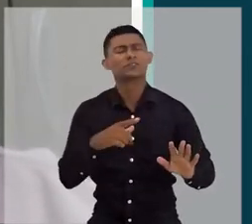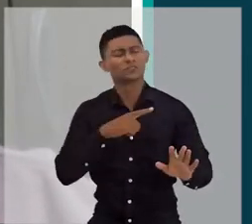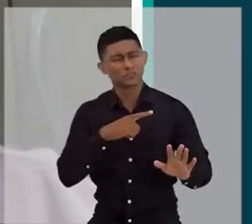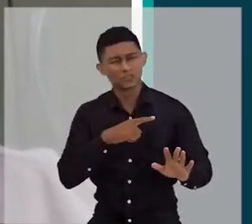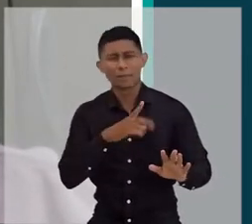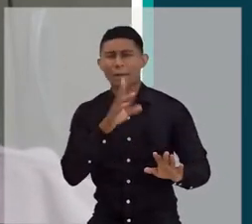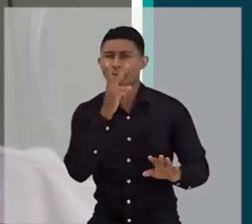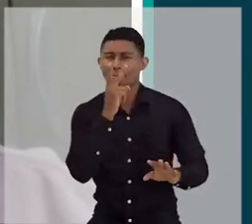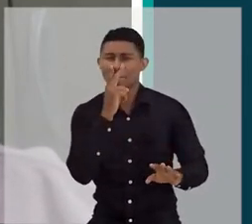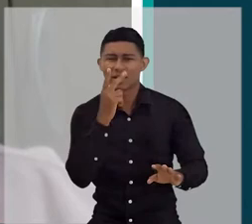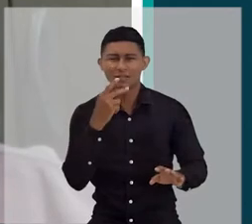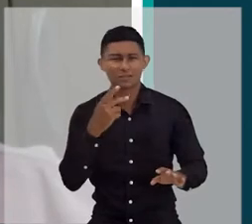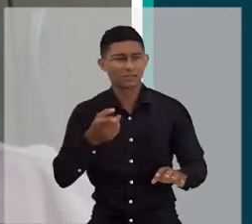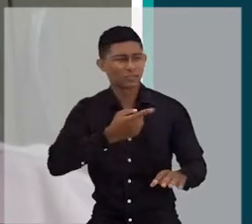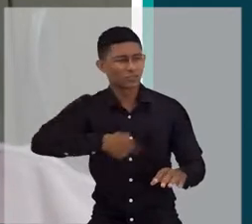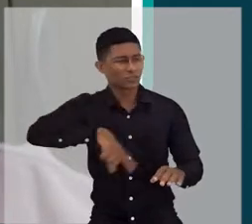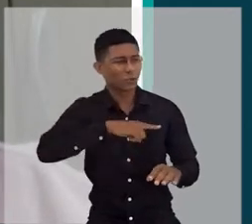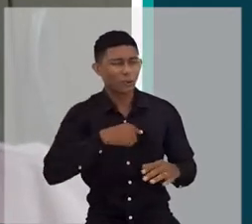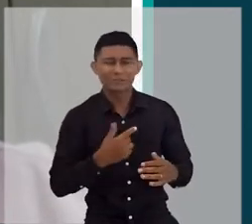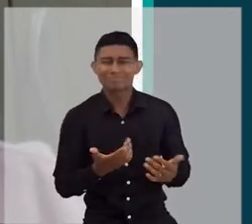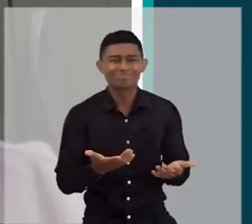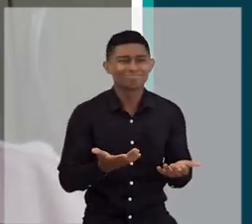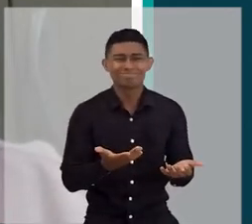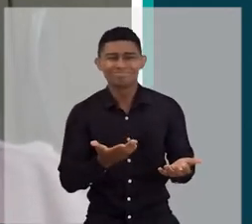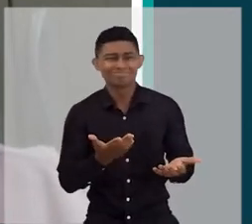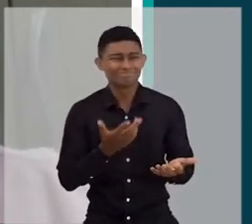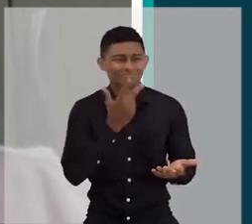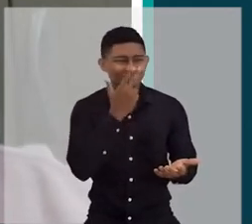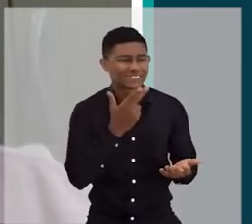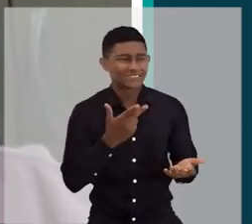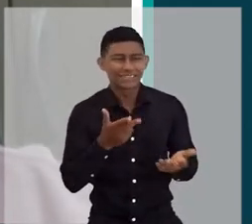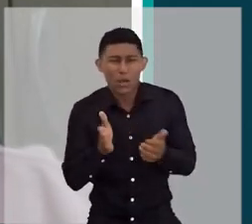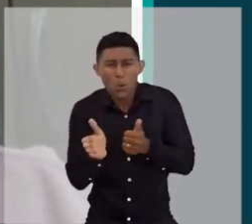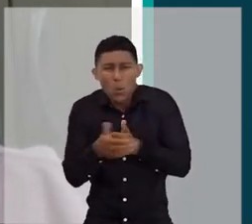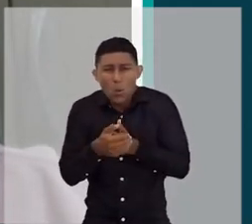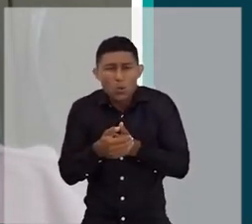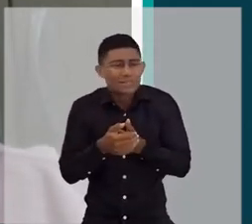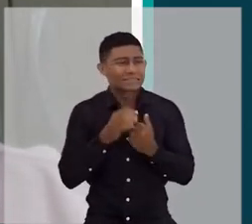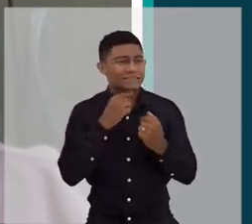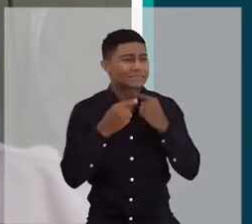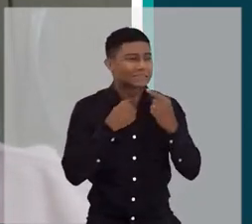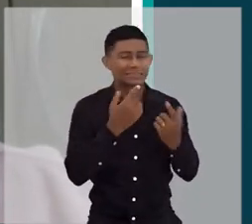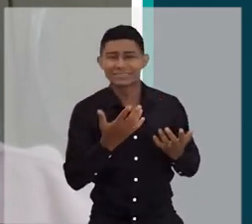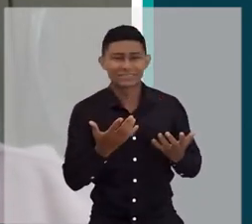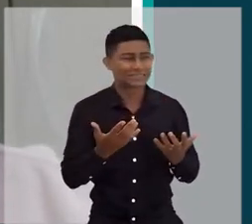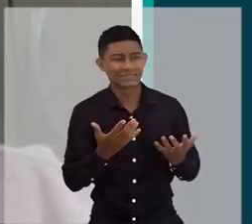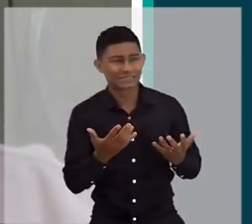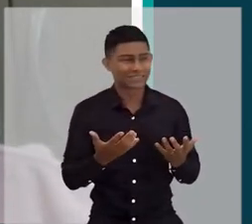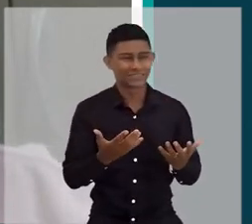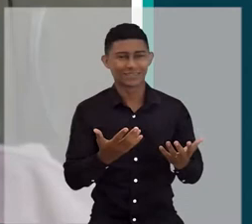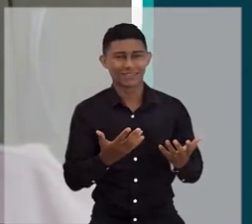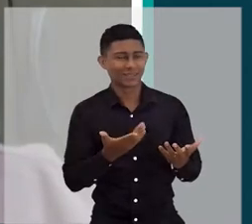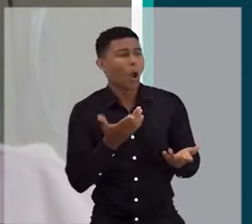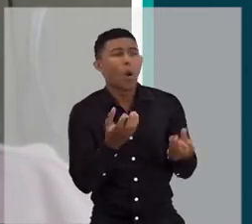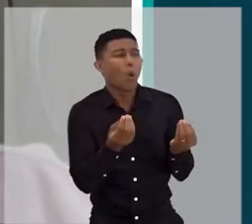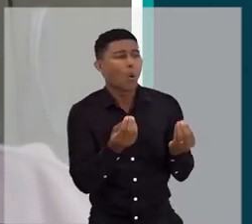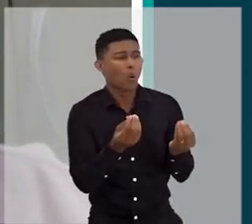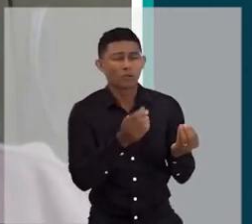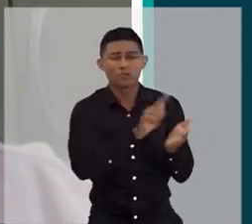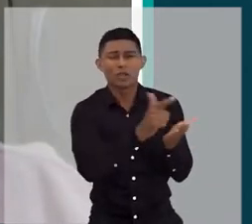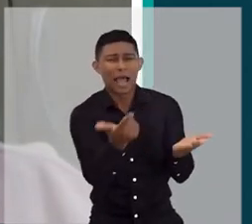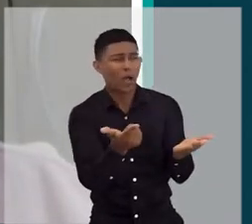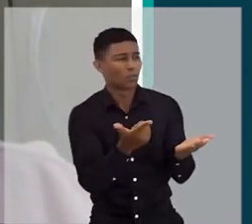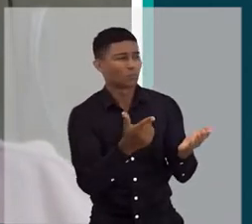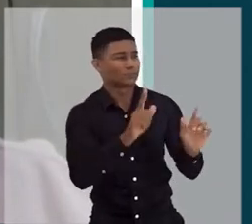ecoar, ecoar essa voz, né? Nesses mídias, desses grandes meios de comunicação tradicionais, né? Não tinha muito